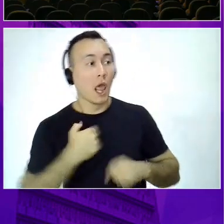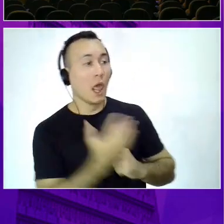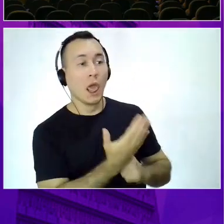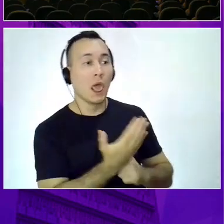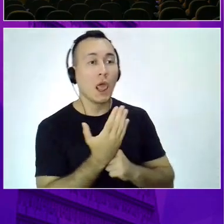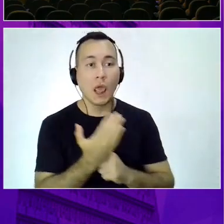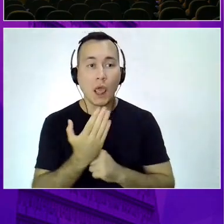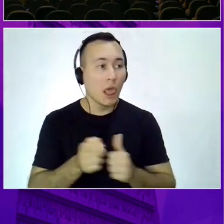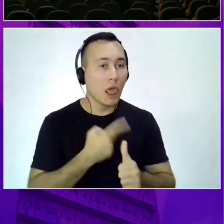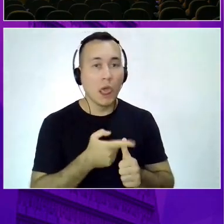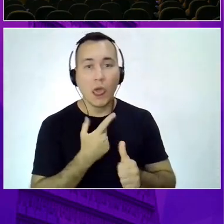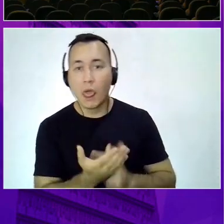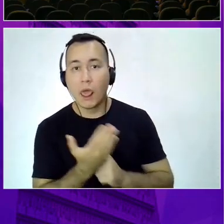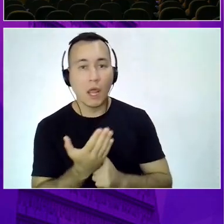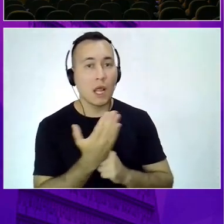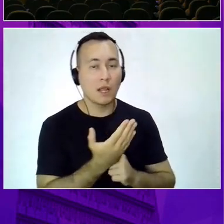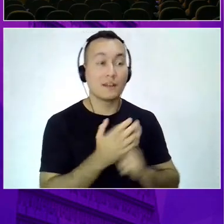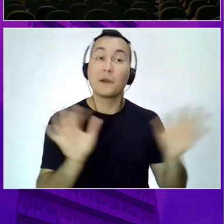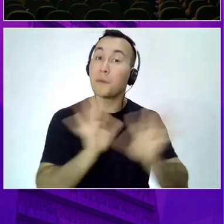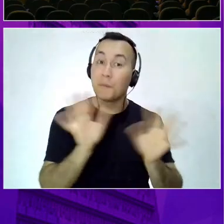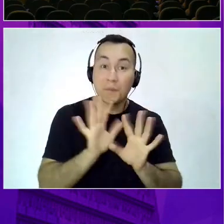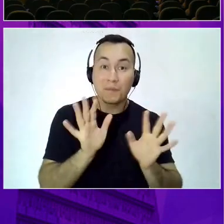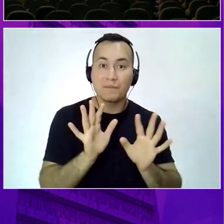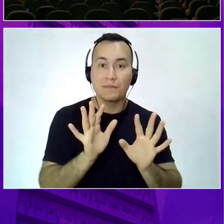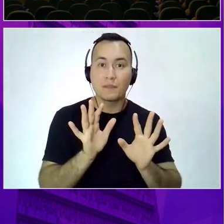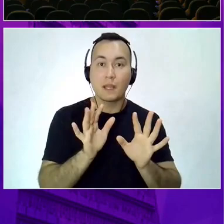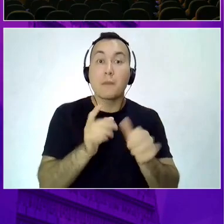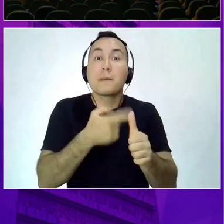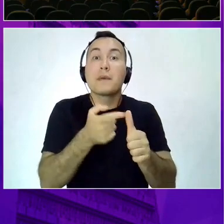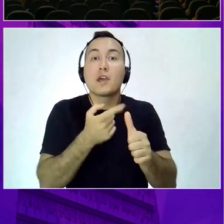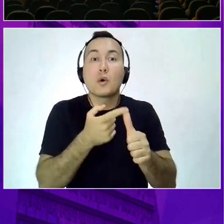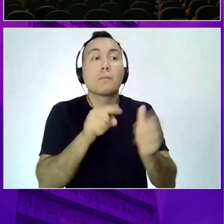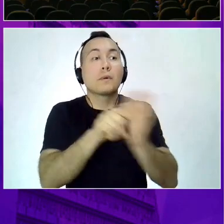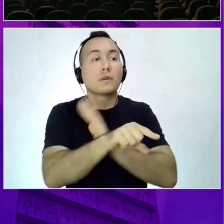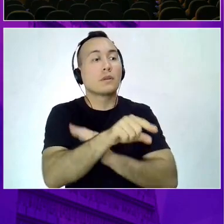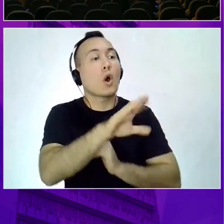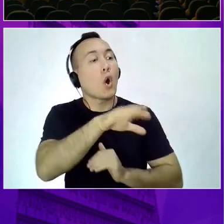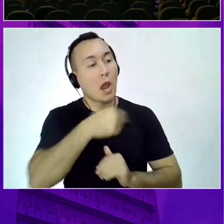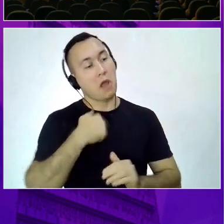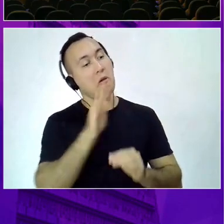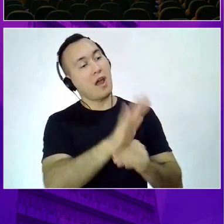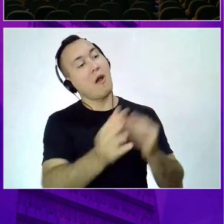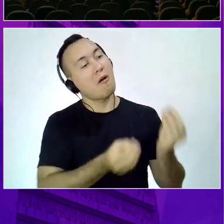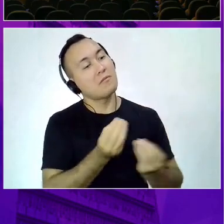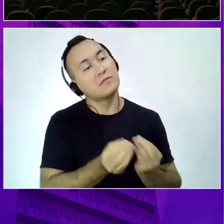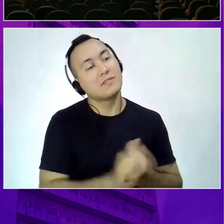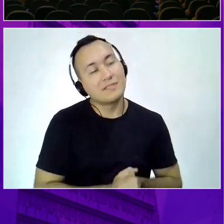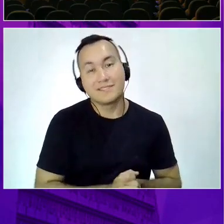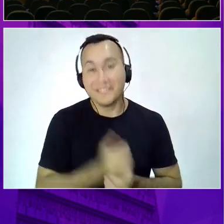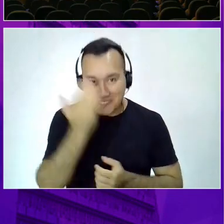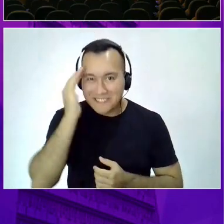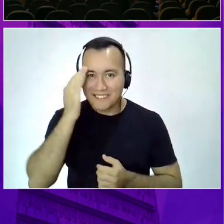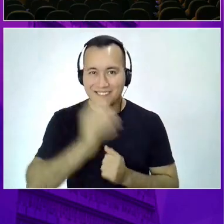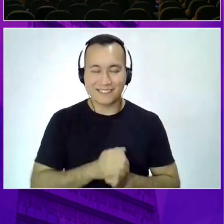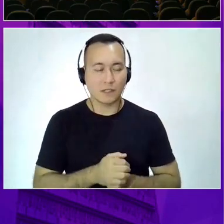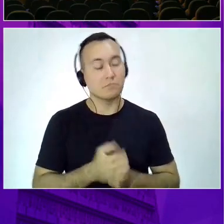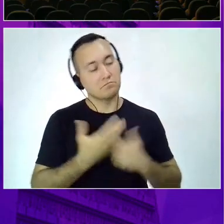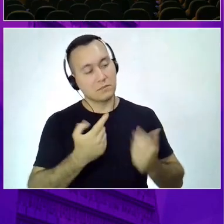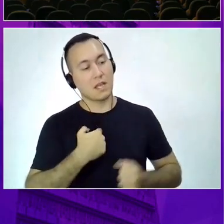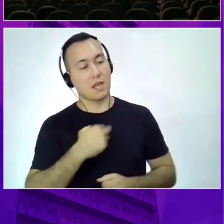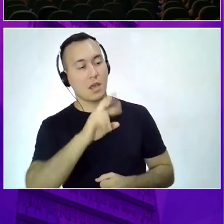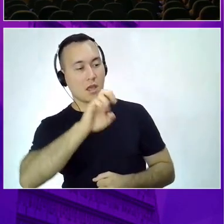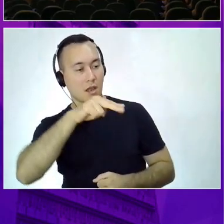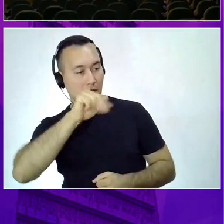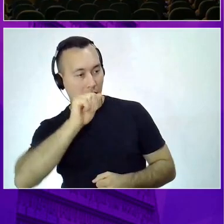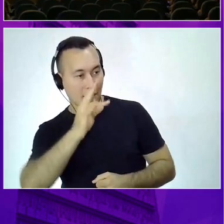também pode ajudar, o jogo muda. Compartilhar. Ótimo. Meu nome é Renato Uscha, meu sonho é ser o maior